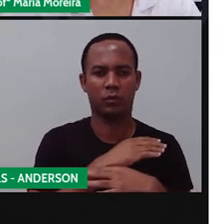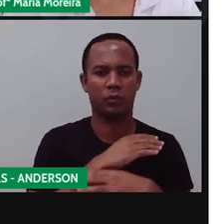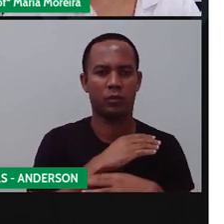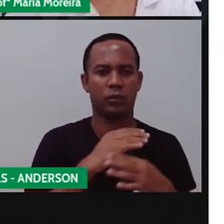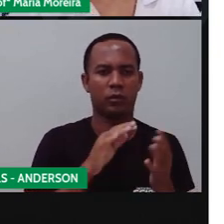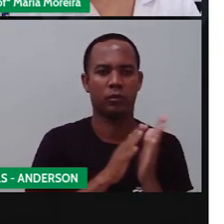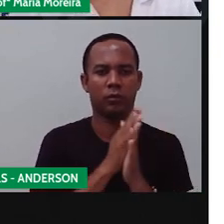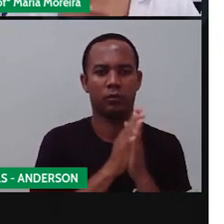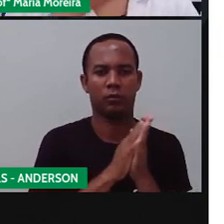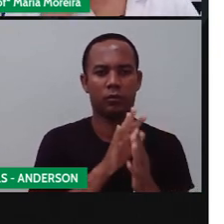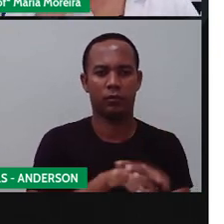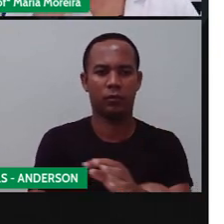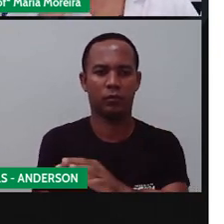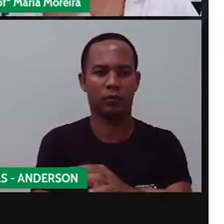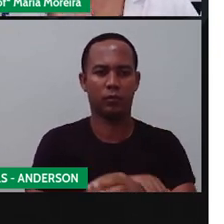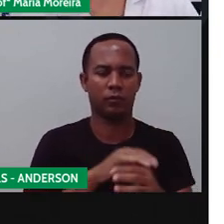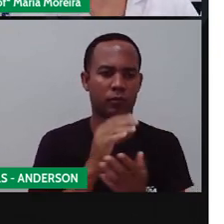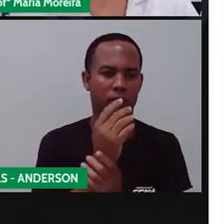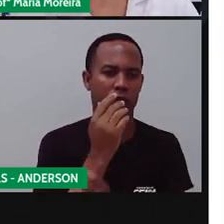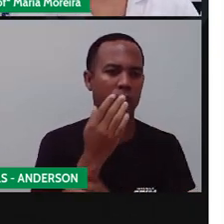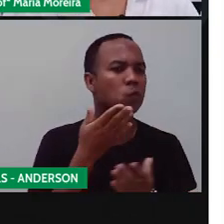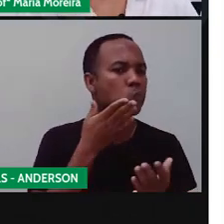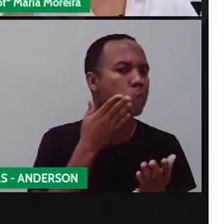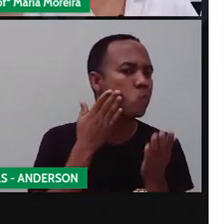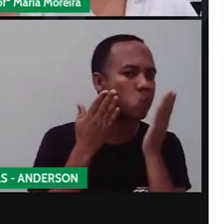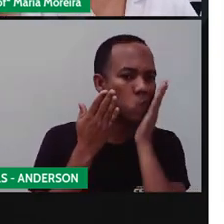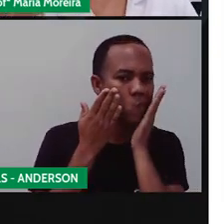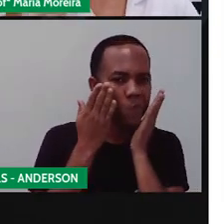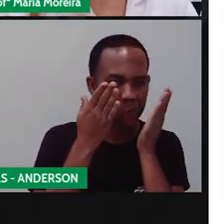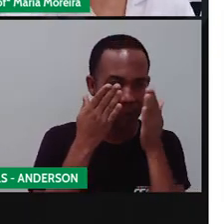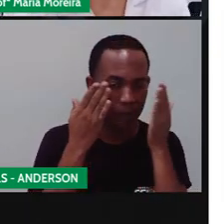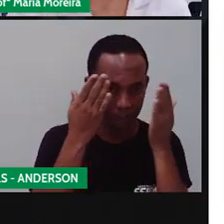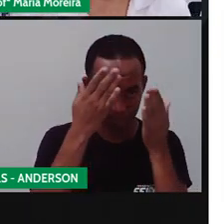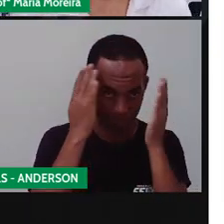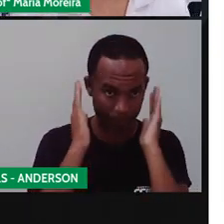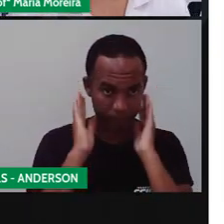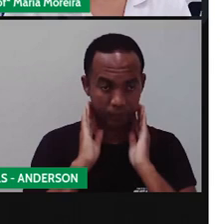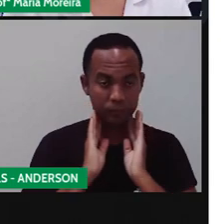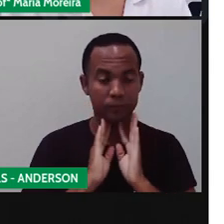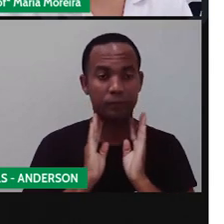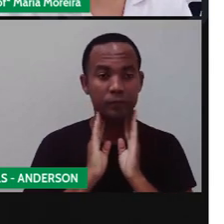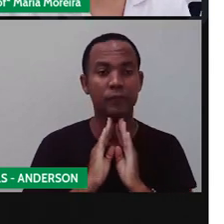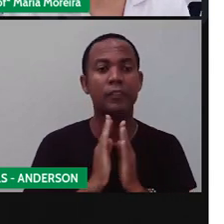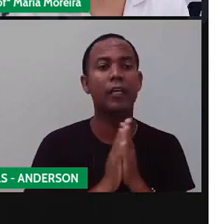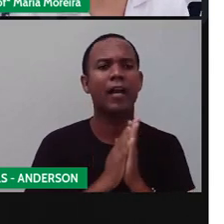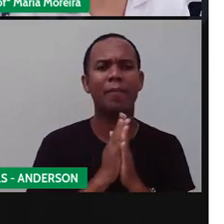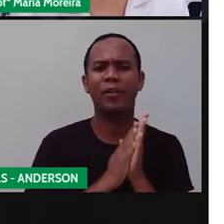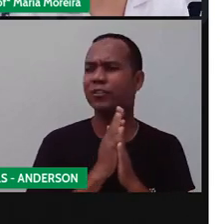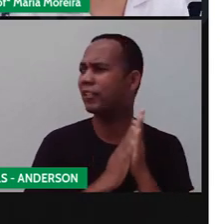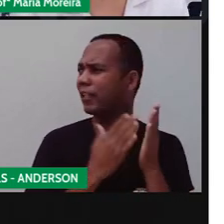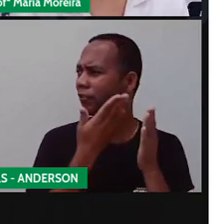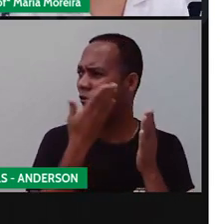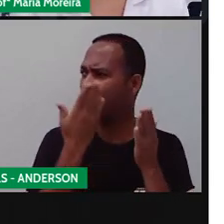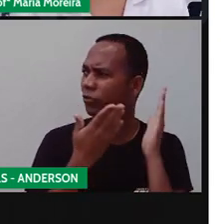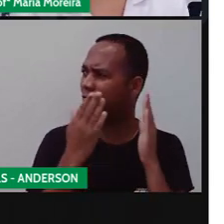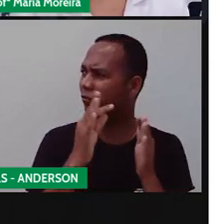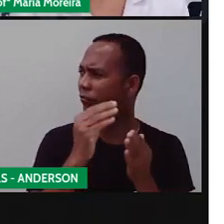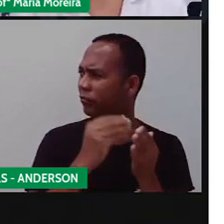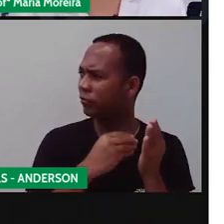hidratante da pele. Você pode passar a babosa na pele, você pode tirar a casca da babosa, pegar só aquela parte do meio.